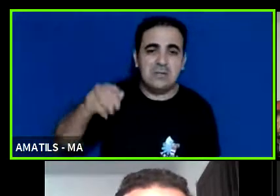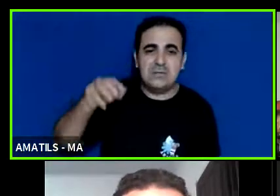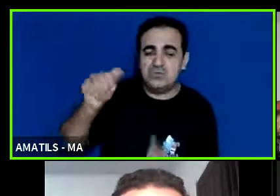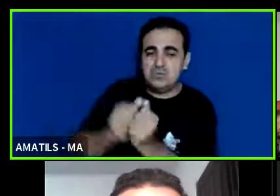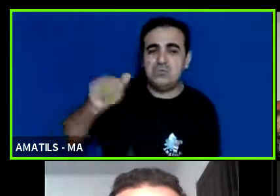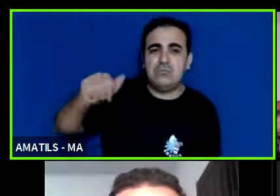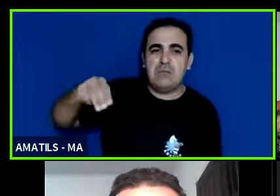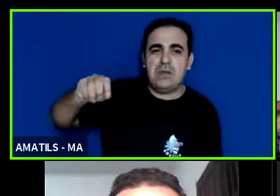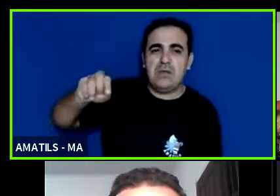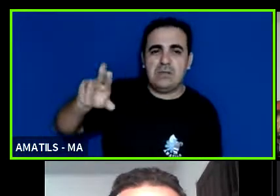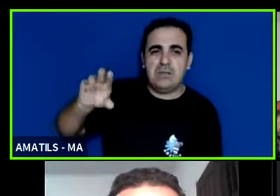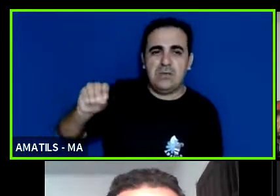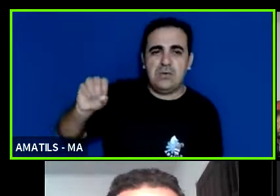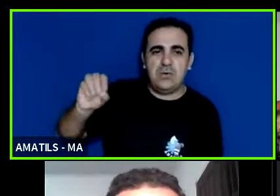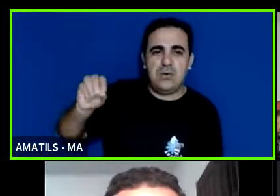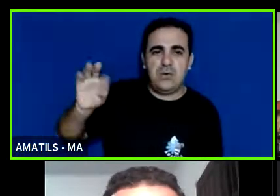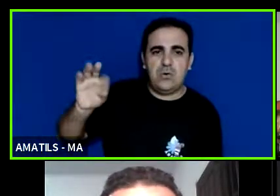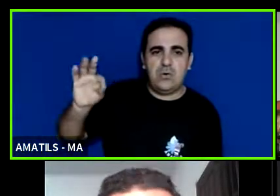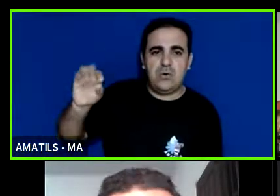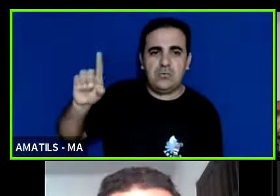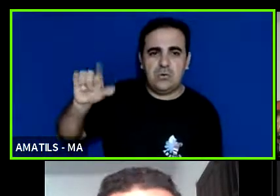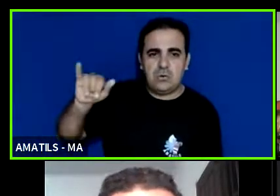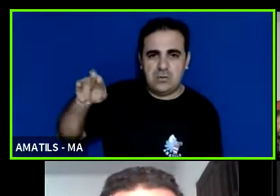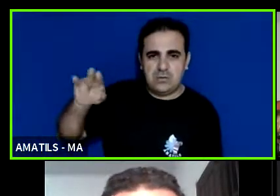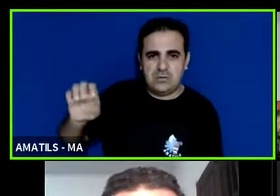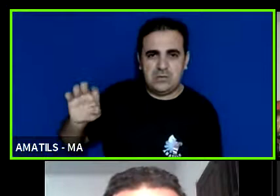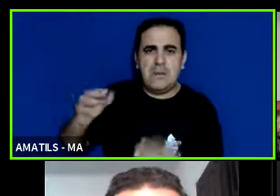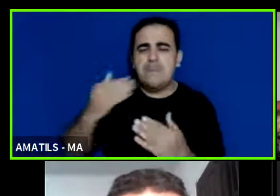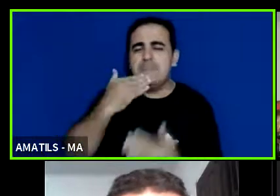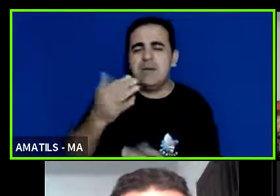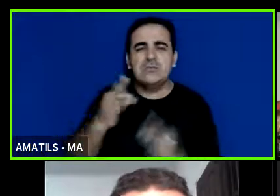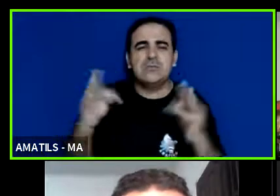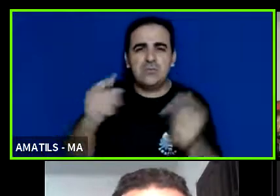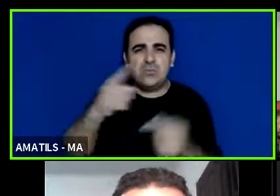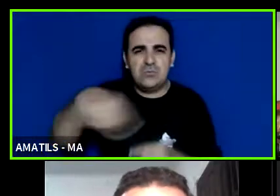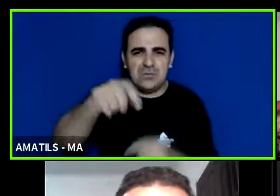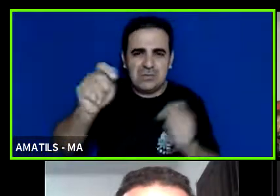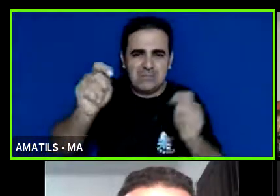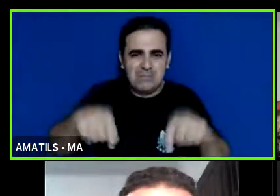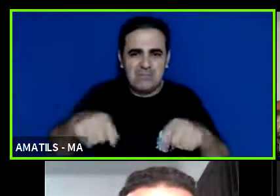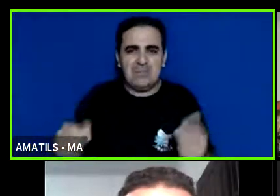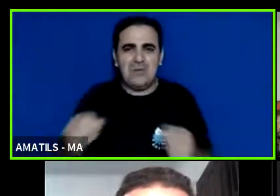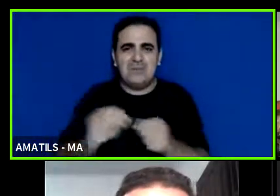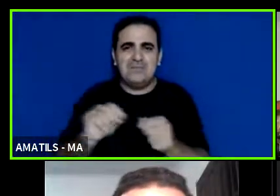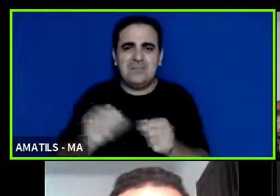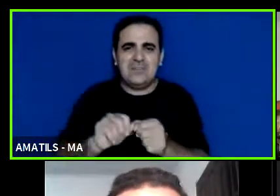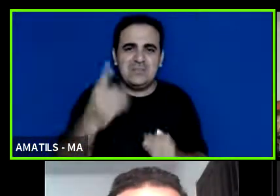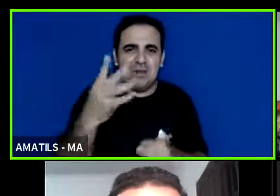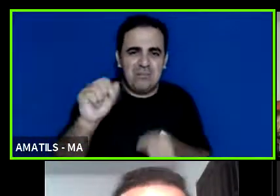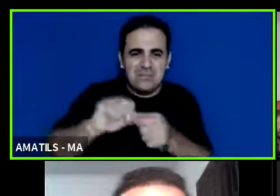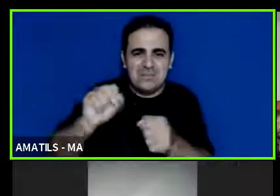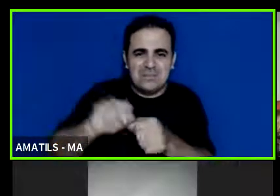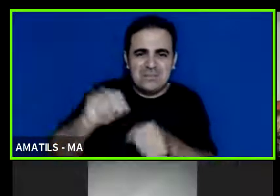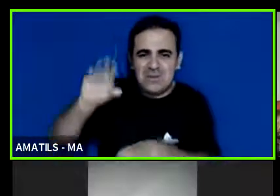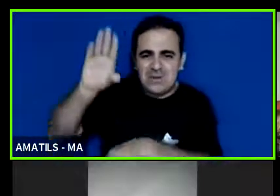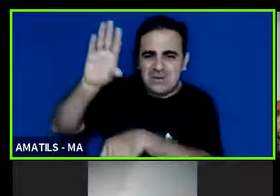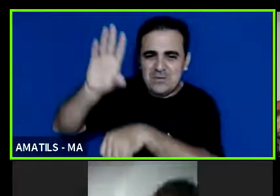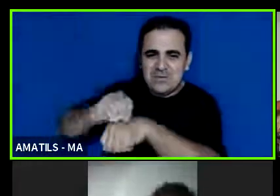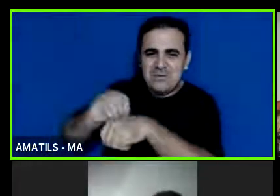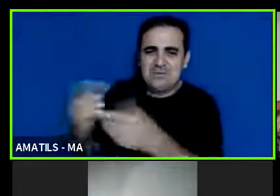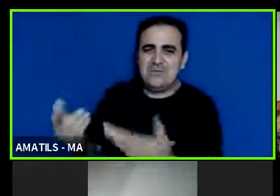Otolini peço que aqueles que puderem ligar a câmera que o liguem só para a gente tirar um print né para